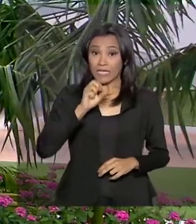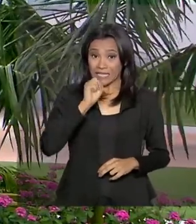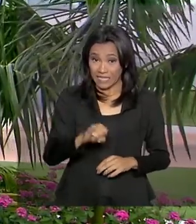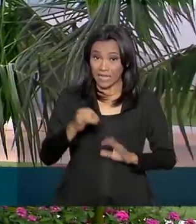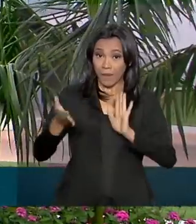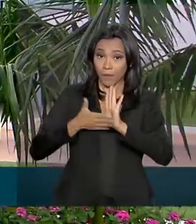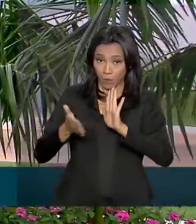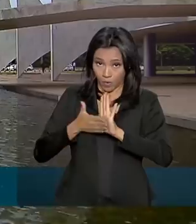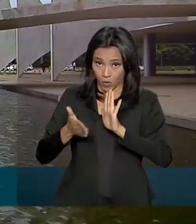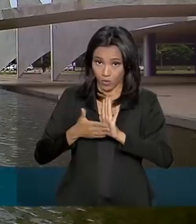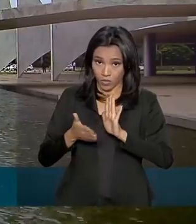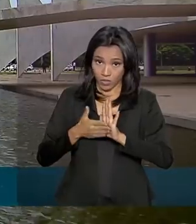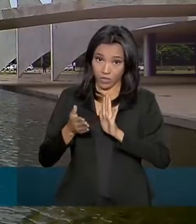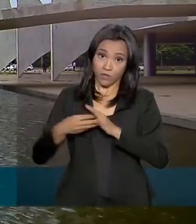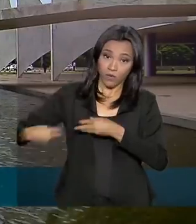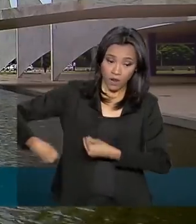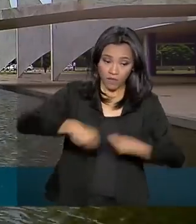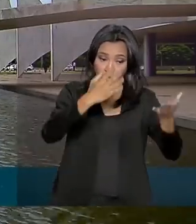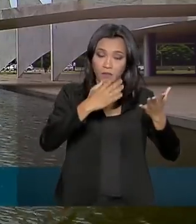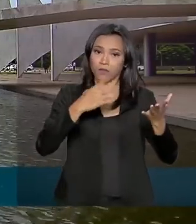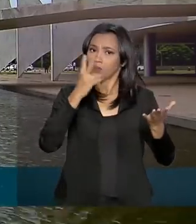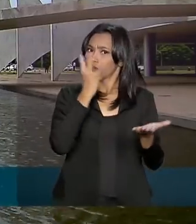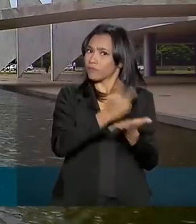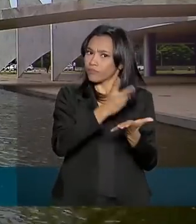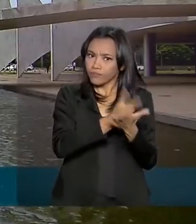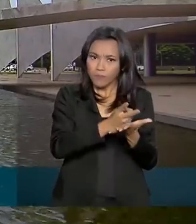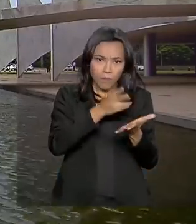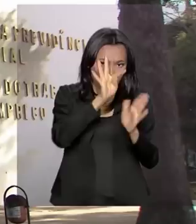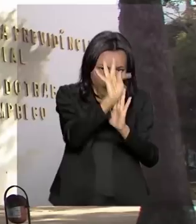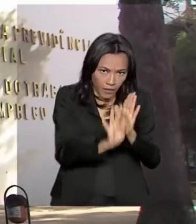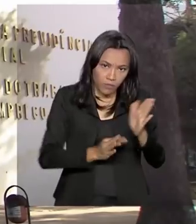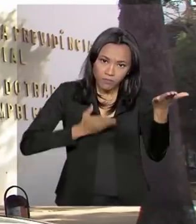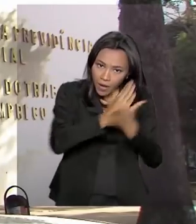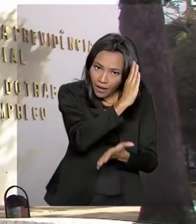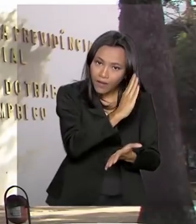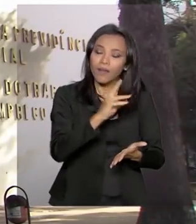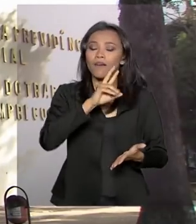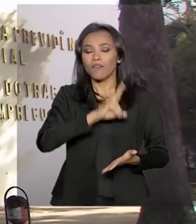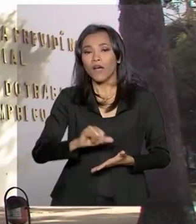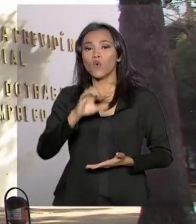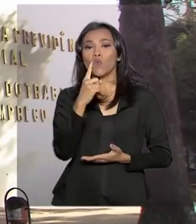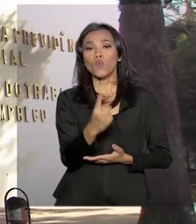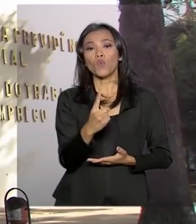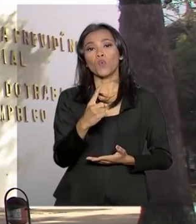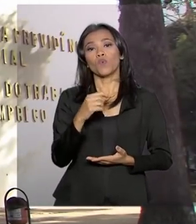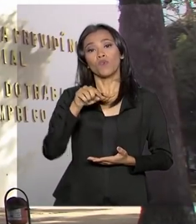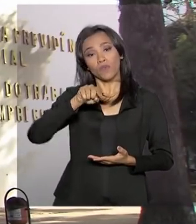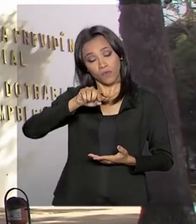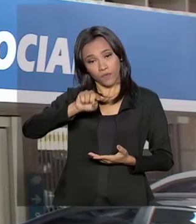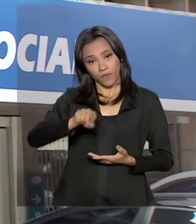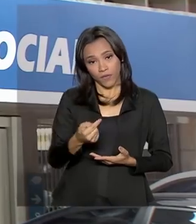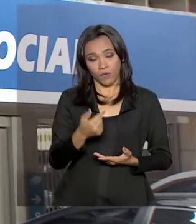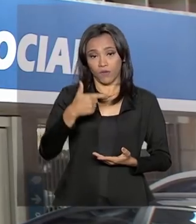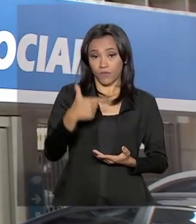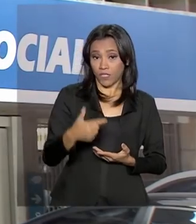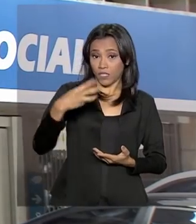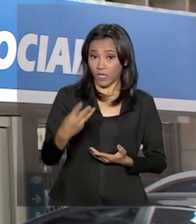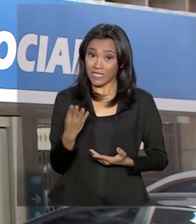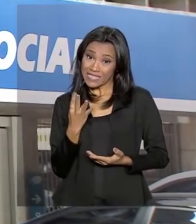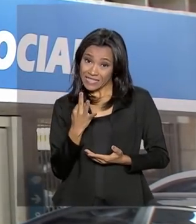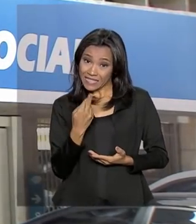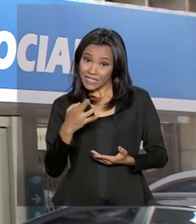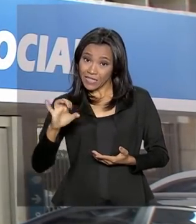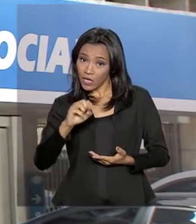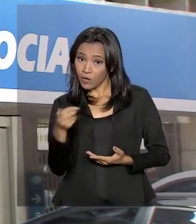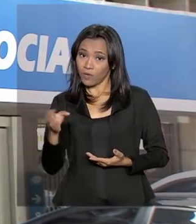enviada pelo governo for aprovada como está, a economia deve chegar a R 1,23 trilhão em 10 anos.